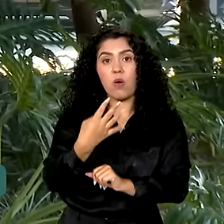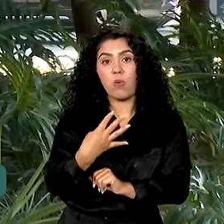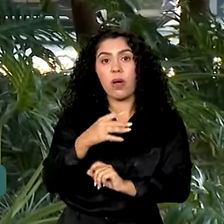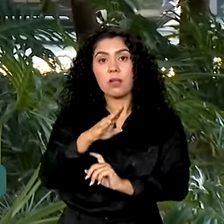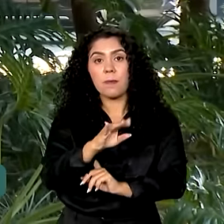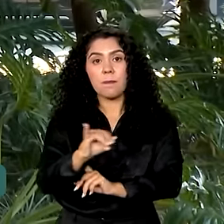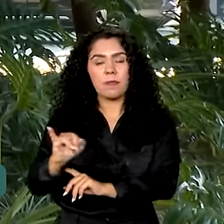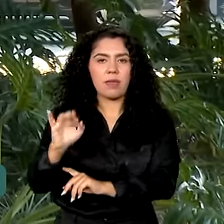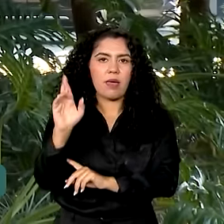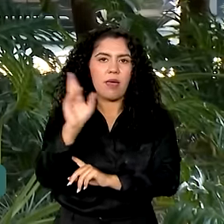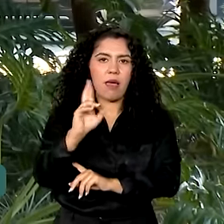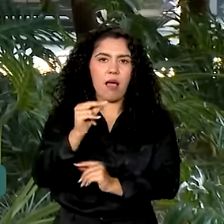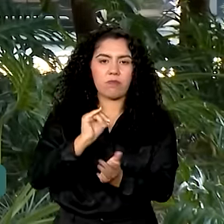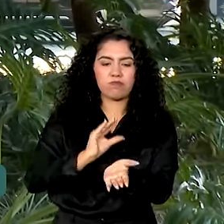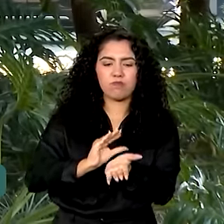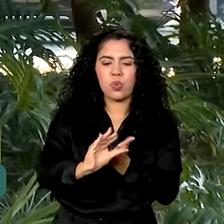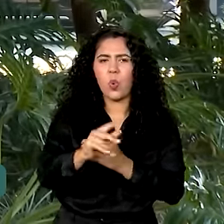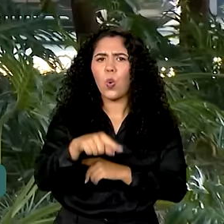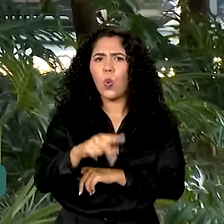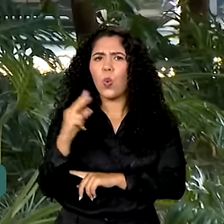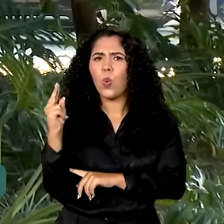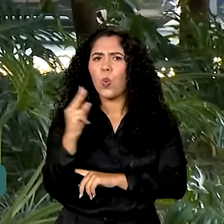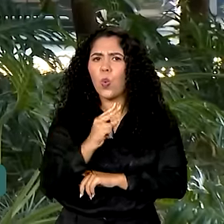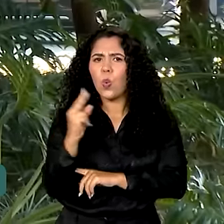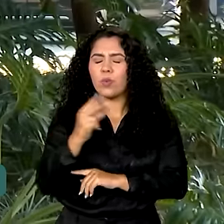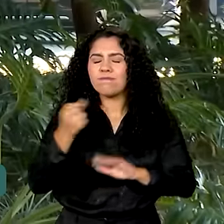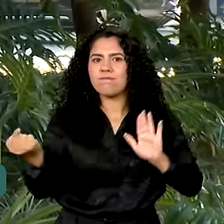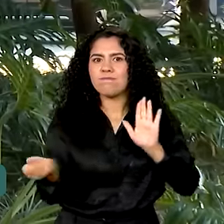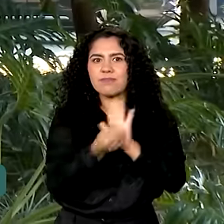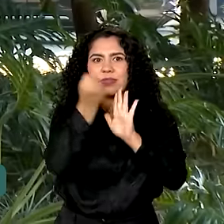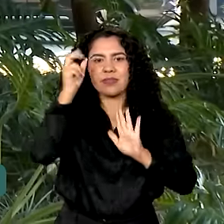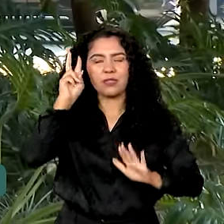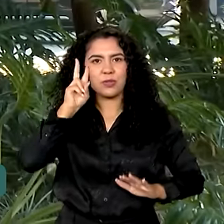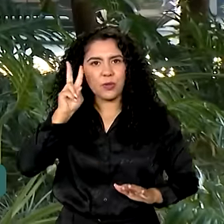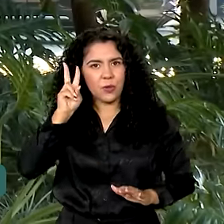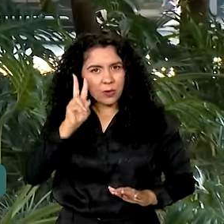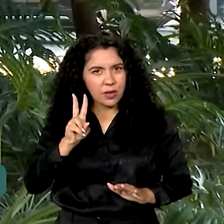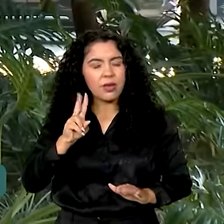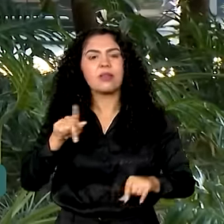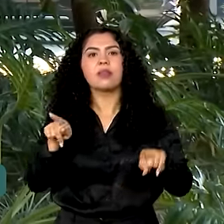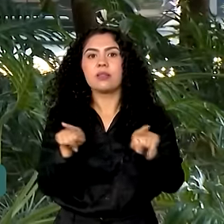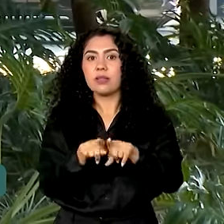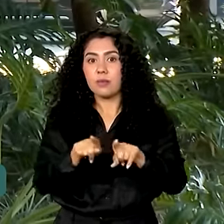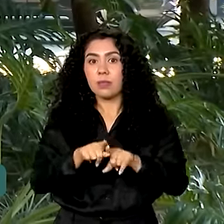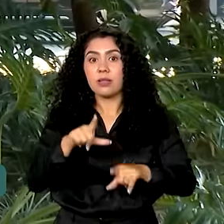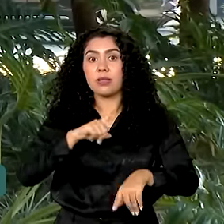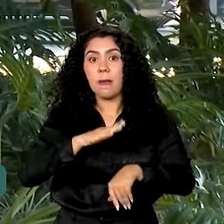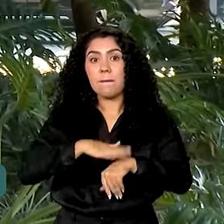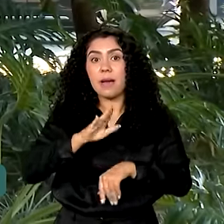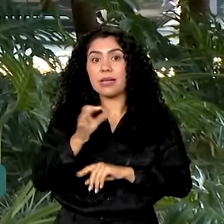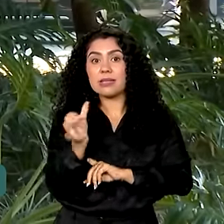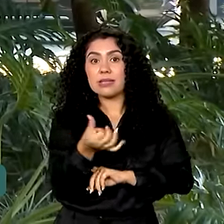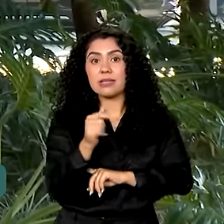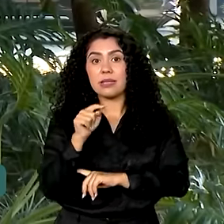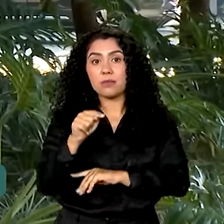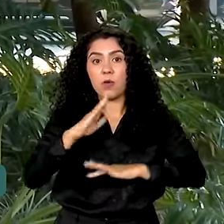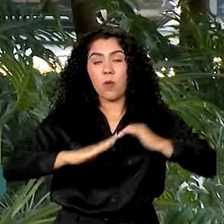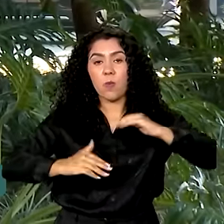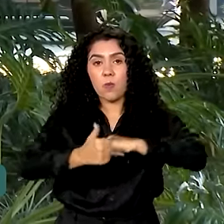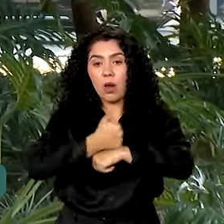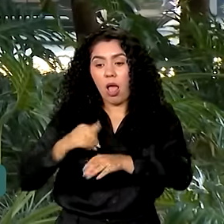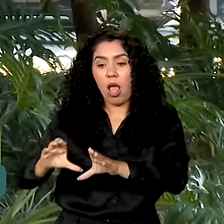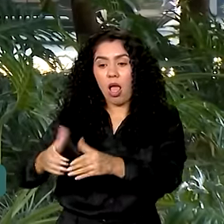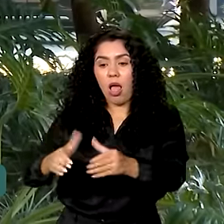milhões de reais. É o maior valor da história. E com isso, mais de 6 mil equipes de saúde bucal